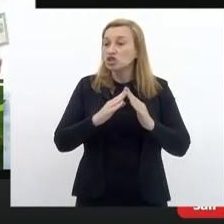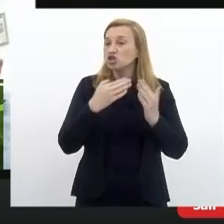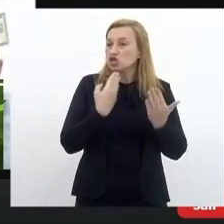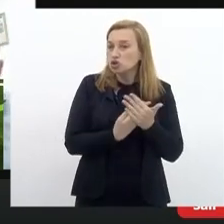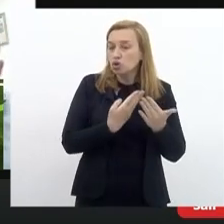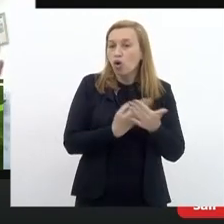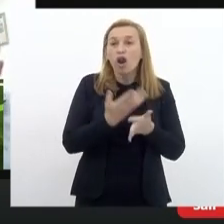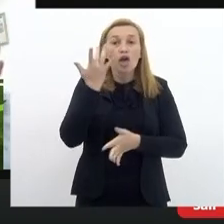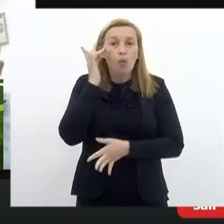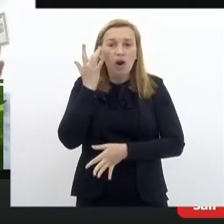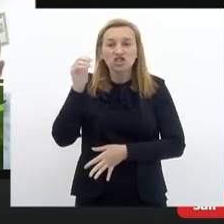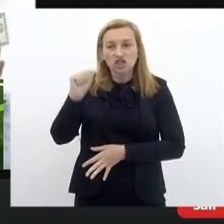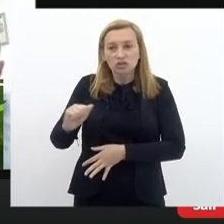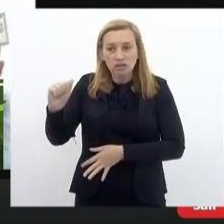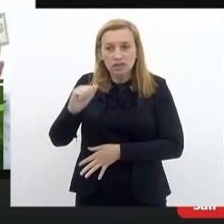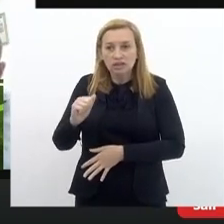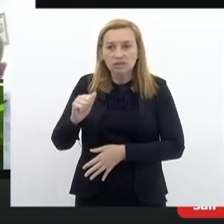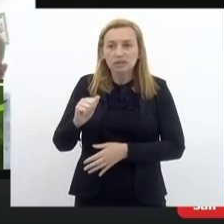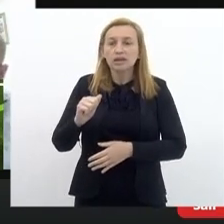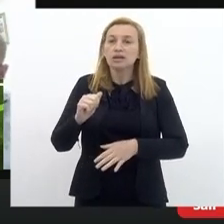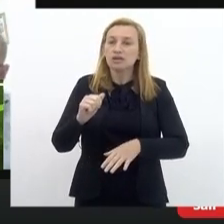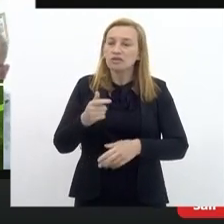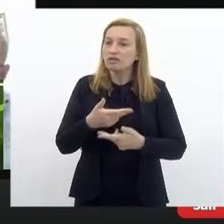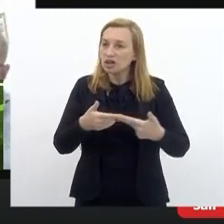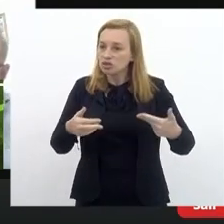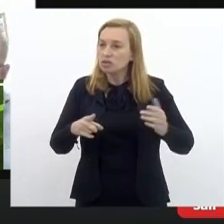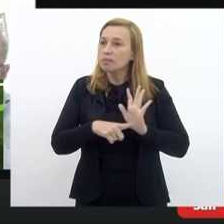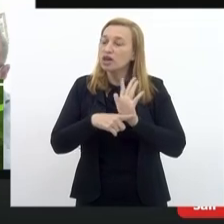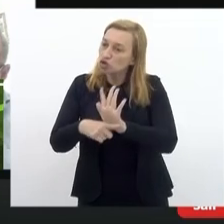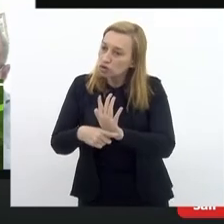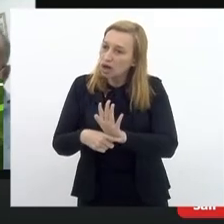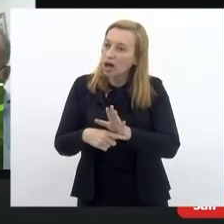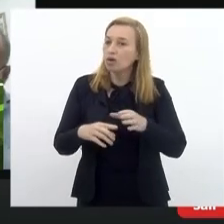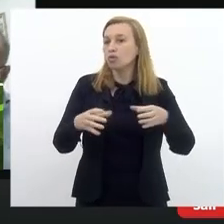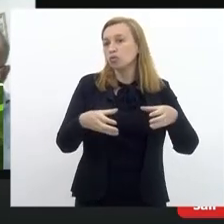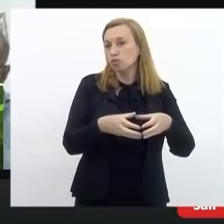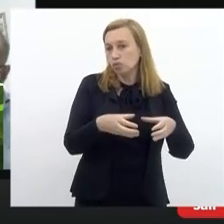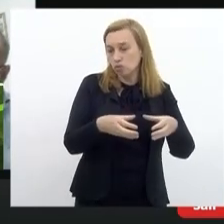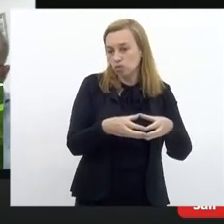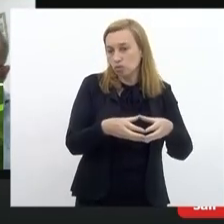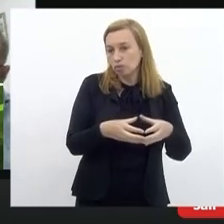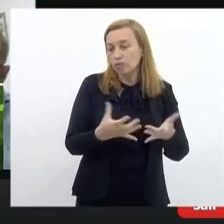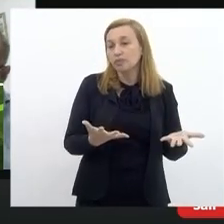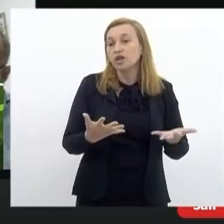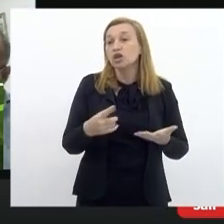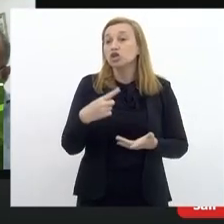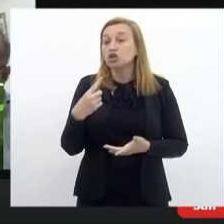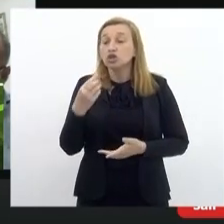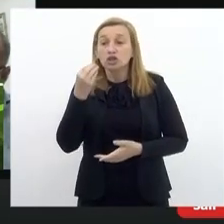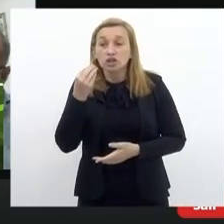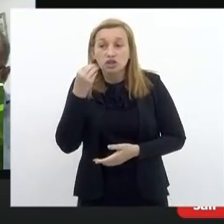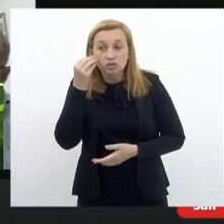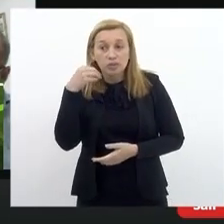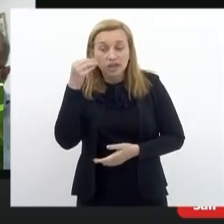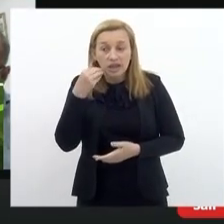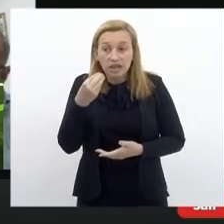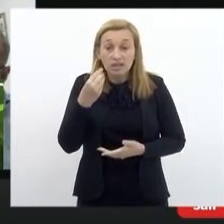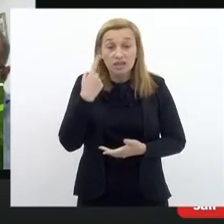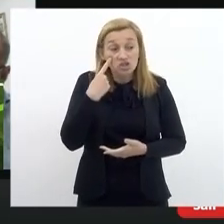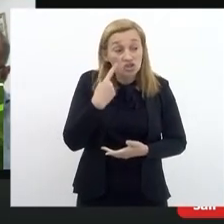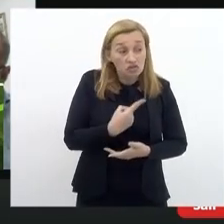acho que a associação tem muito a contribuir com o Conselho. A gente vivencia a ponta,